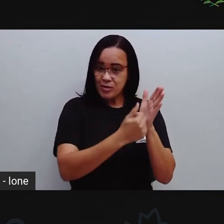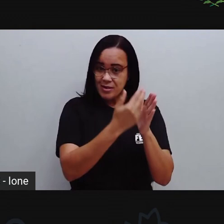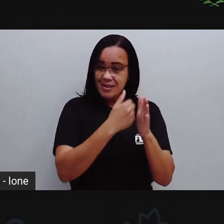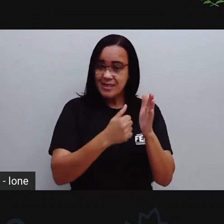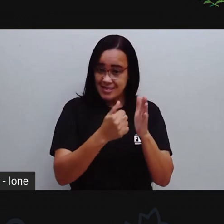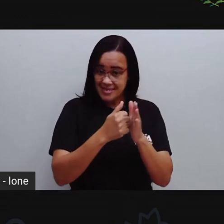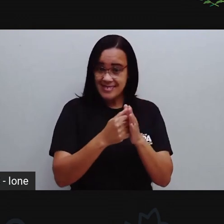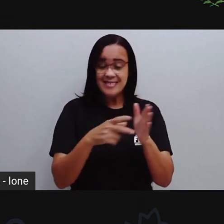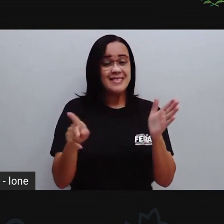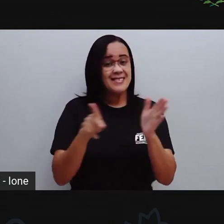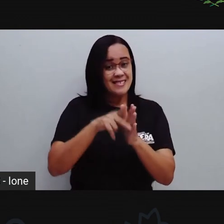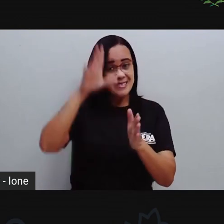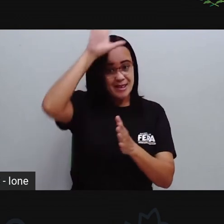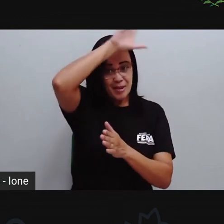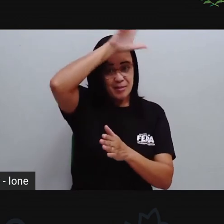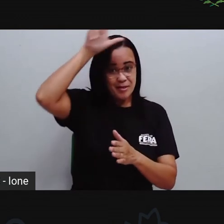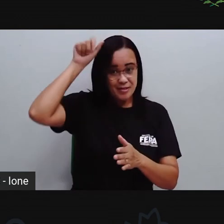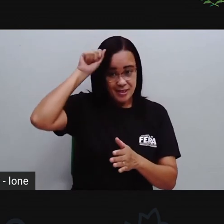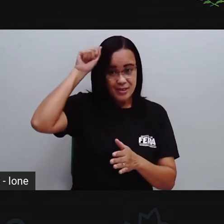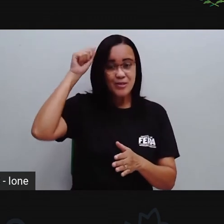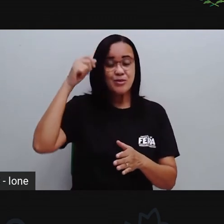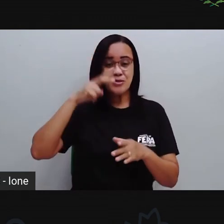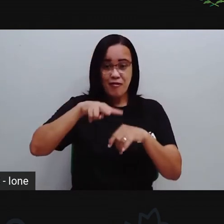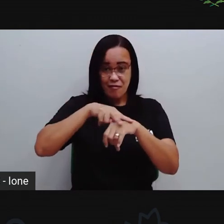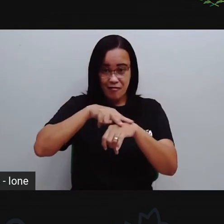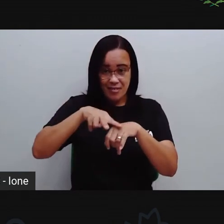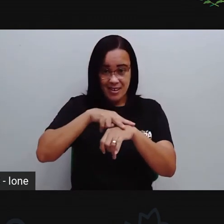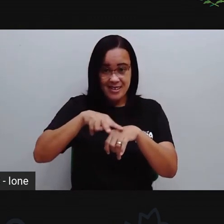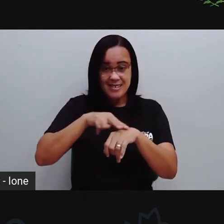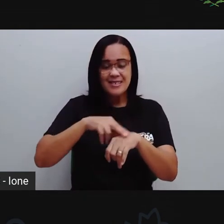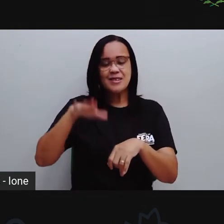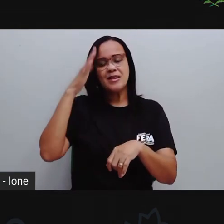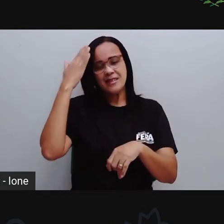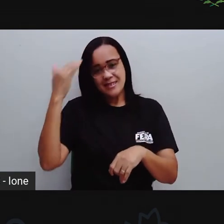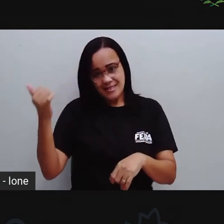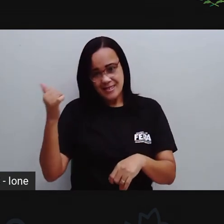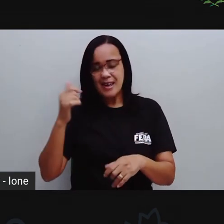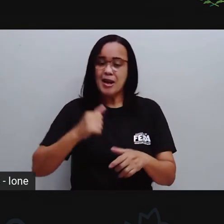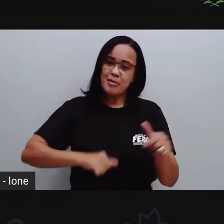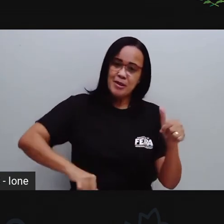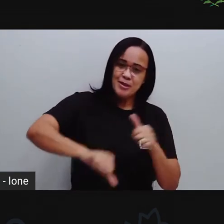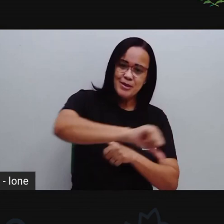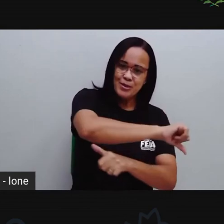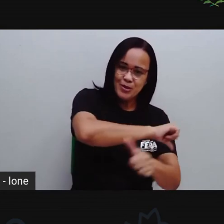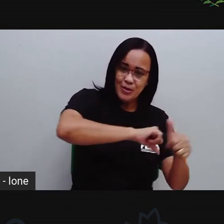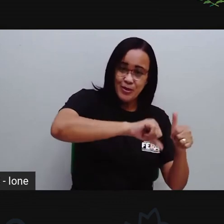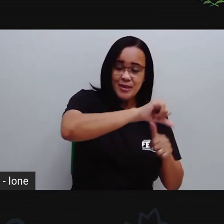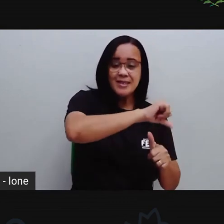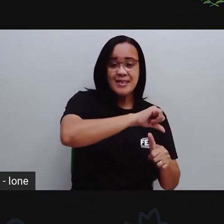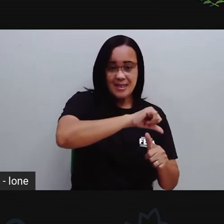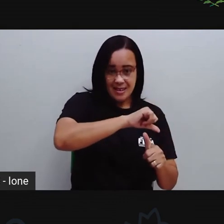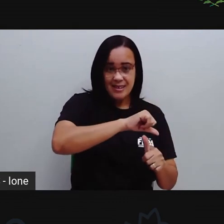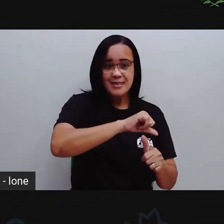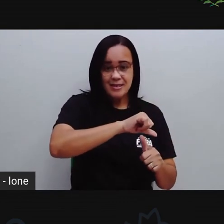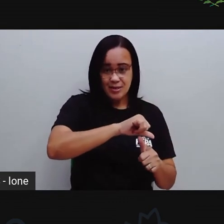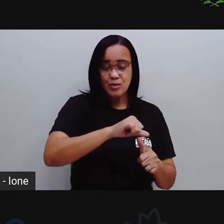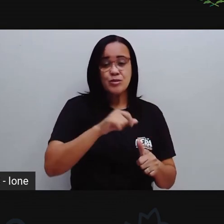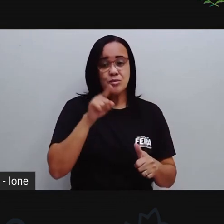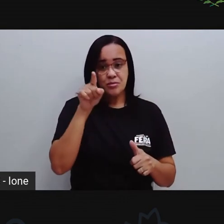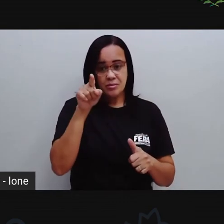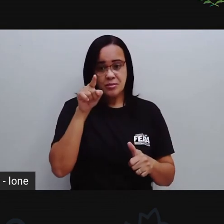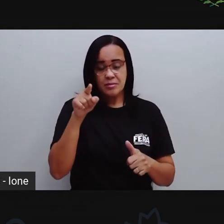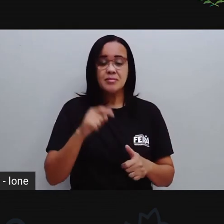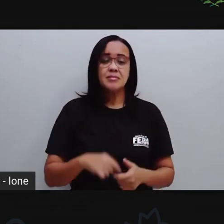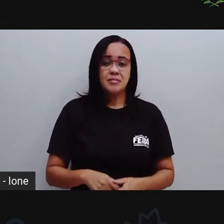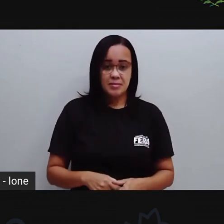outro lado da tela, onde está aqui, desse outro lado, o lado oposto do brasão, que é esse símbolo aqui da Prefeitura, do outro